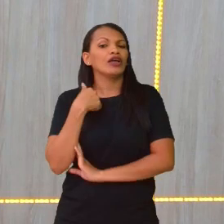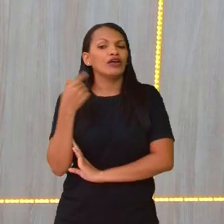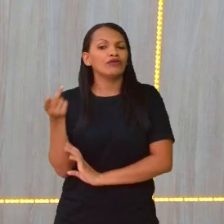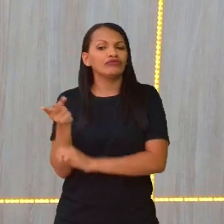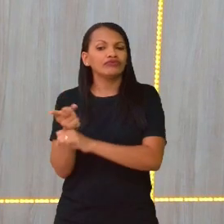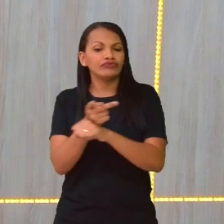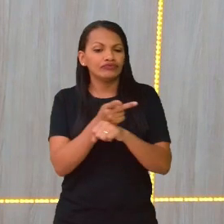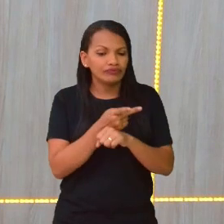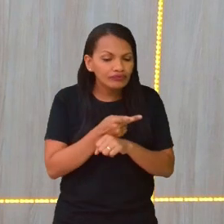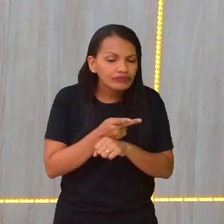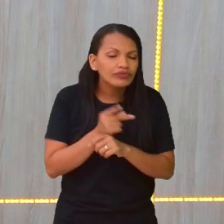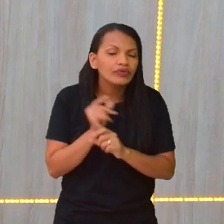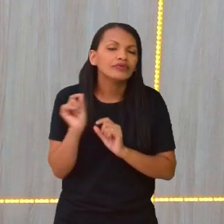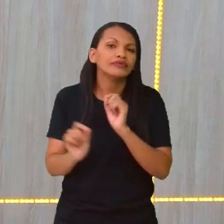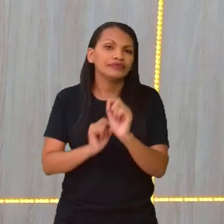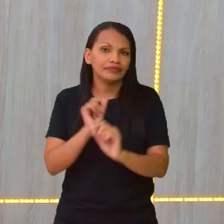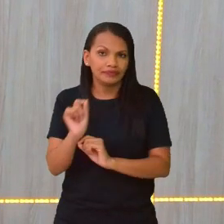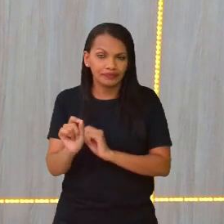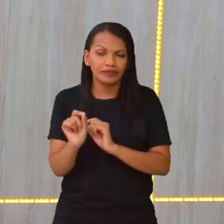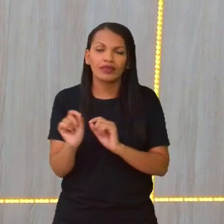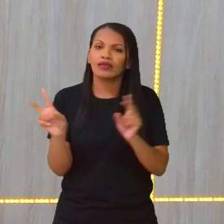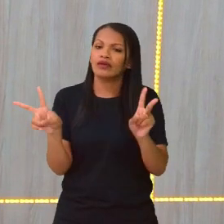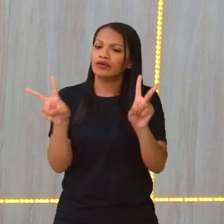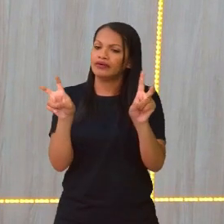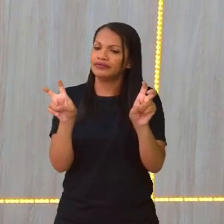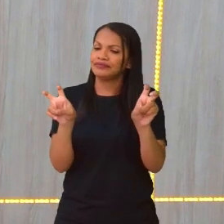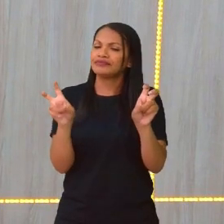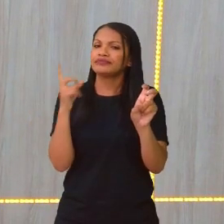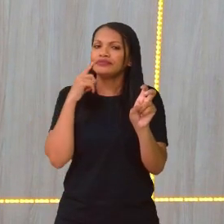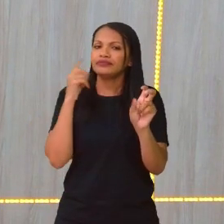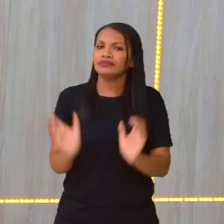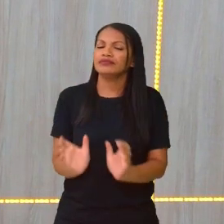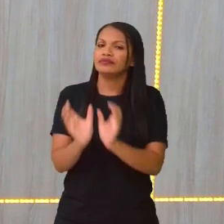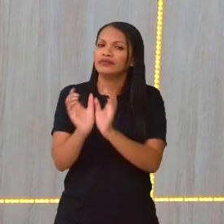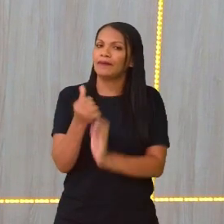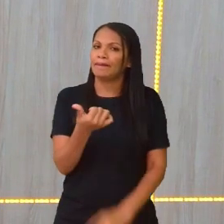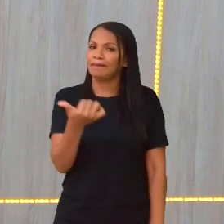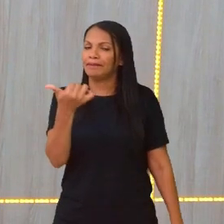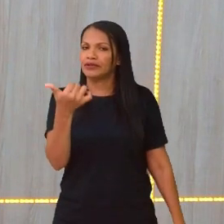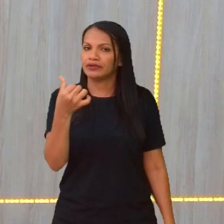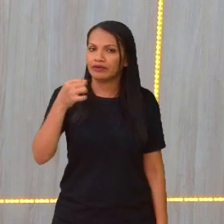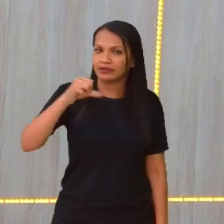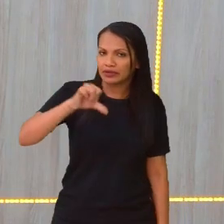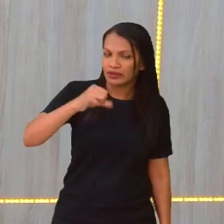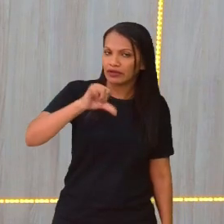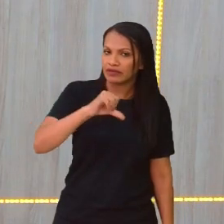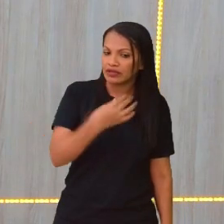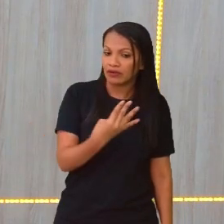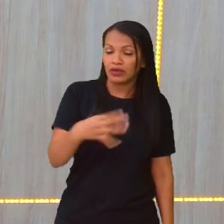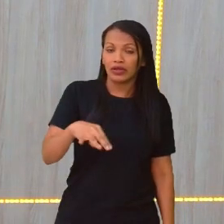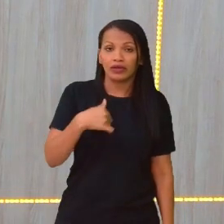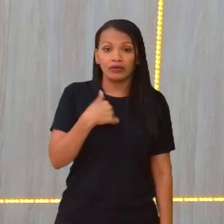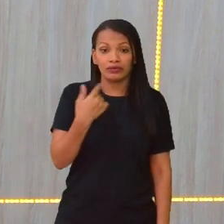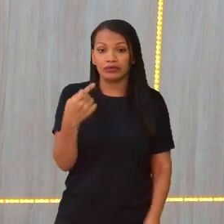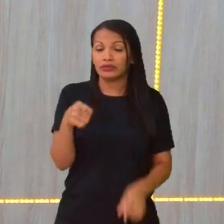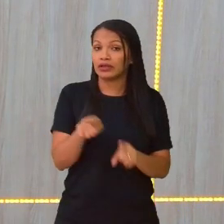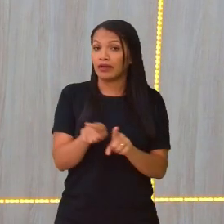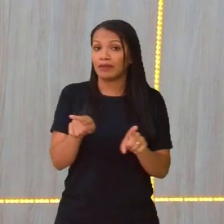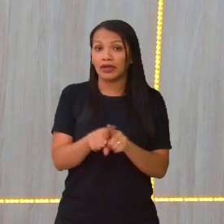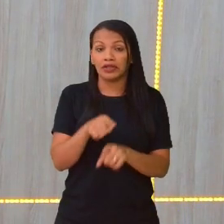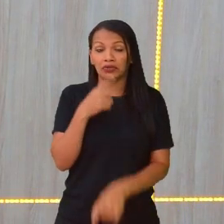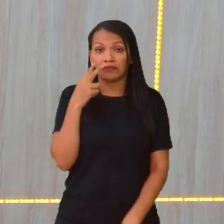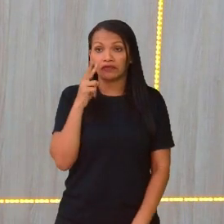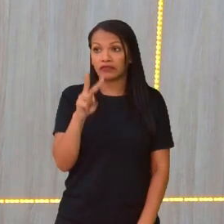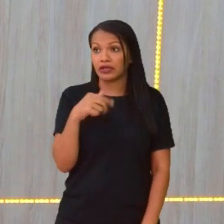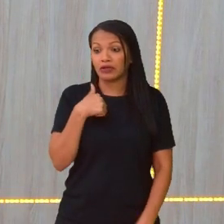atrás de uma editorial, tá certo? Sobre a Copa de 1994, que eu também não vi, professora Adriana, porque eu não tinha